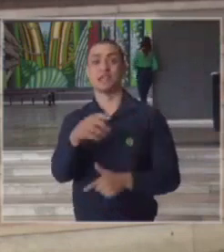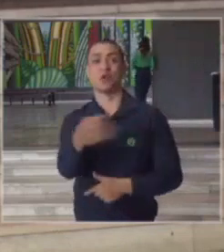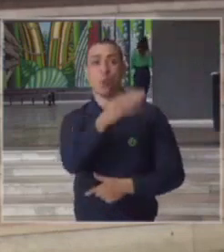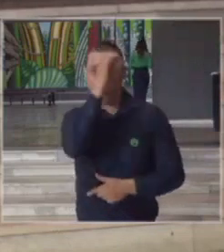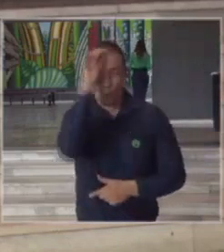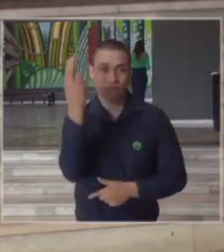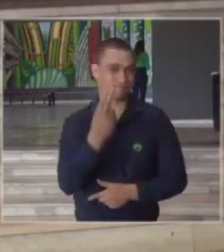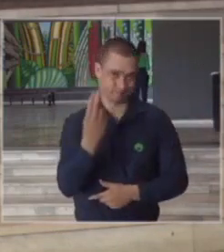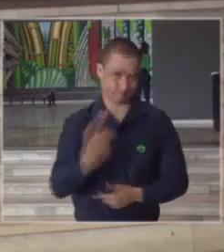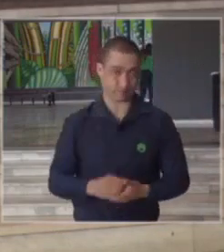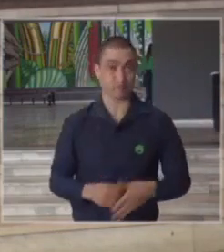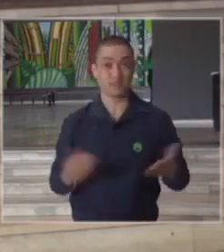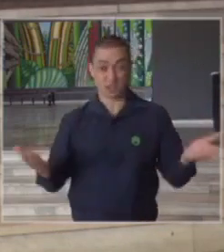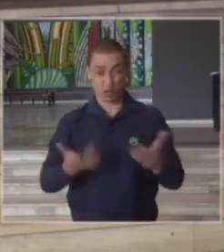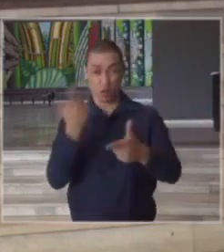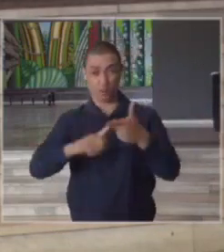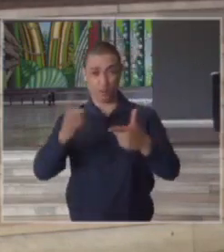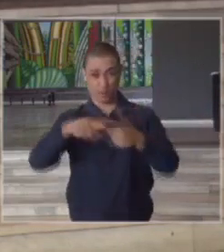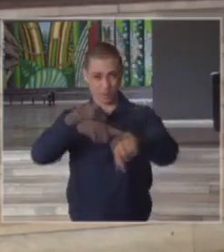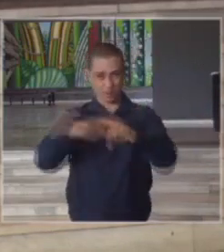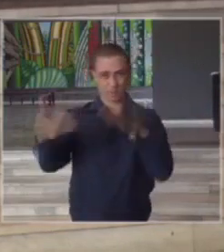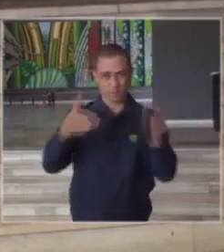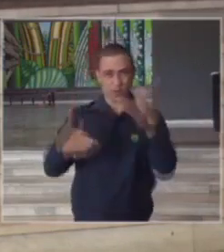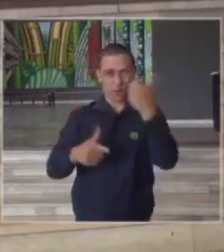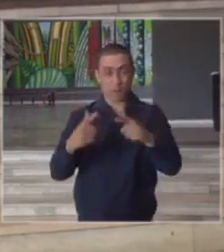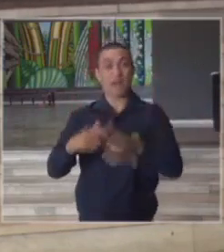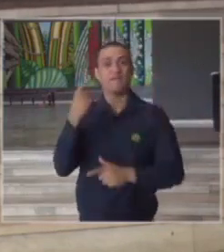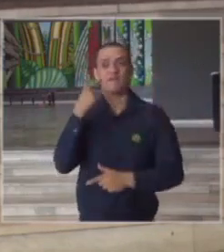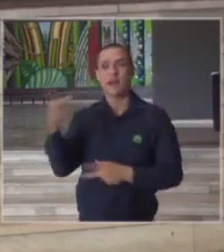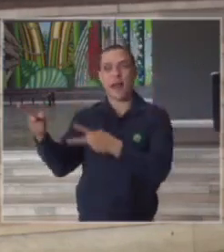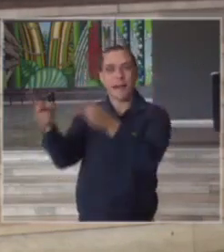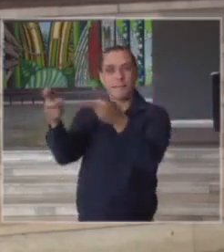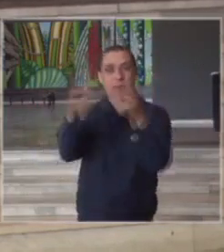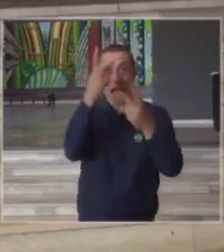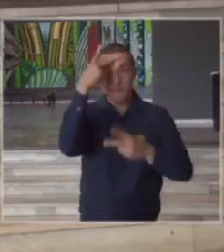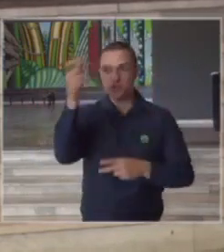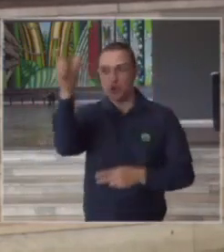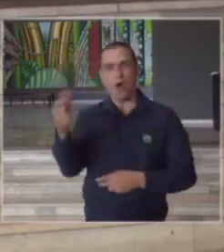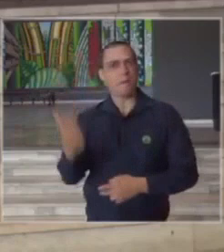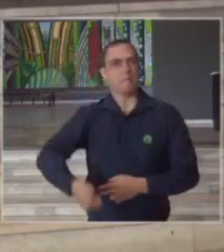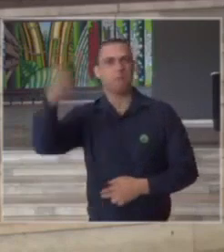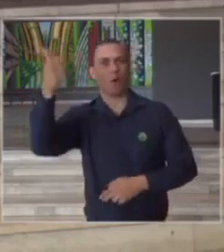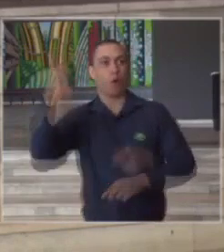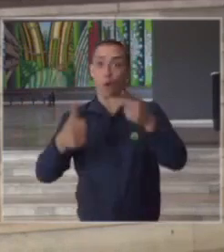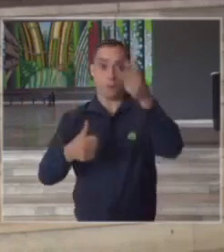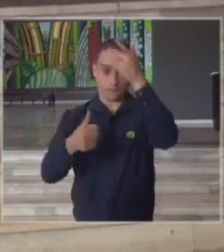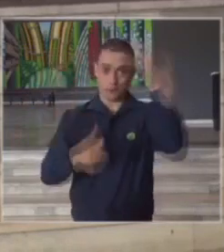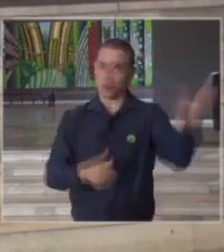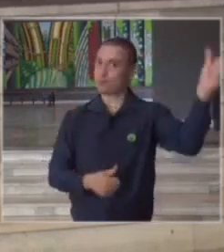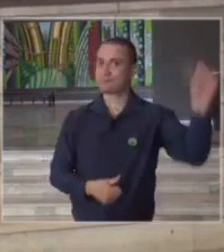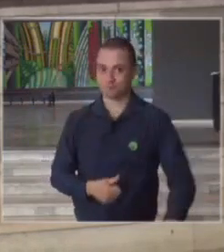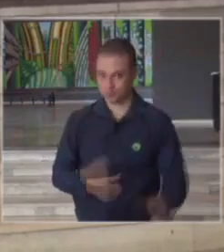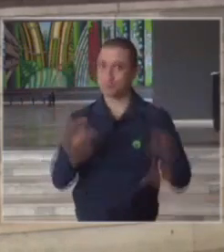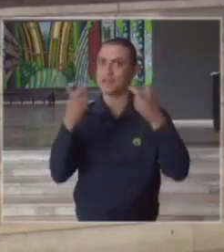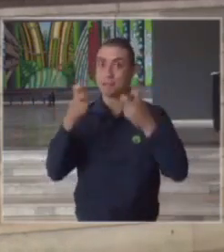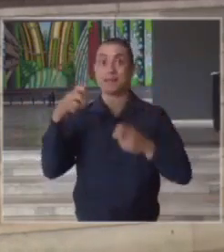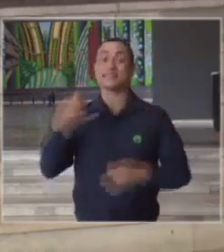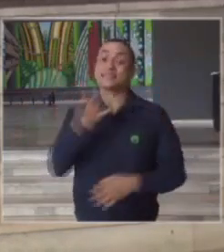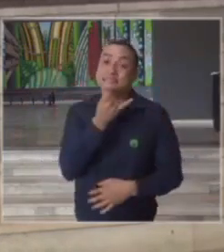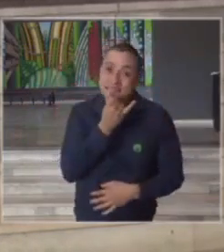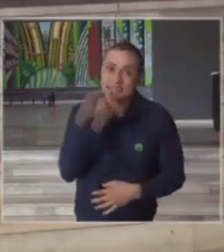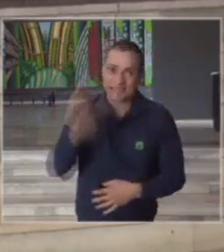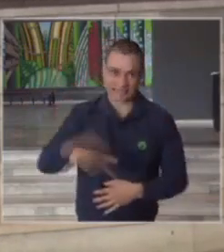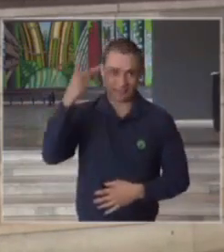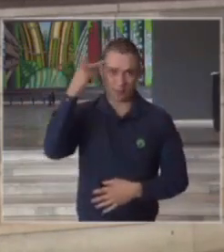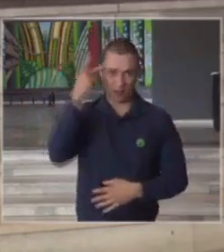e nesses momentos de crise é que aparece o que há de melhor e pior no ser humano e felizmente aqui no estado de São Paulo a gente